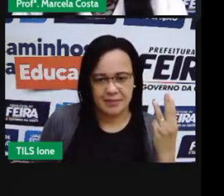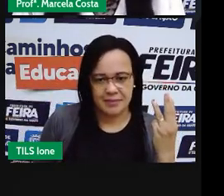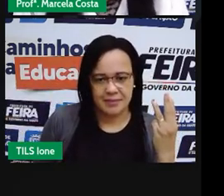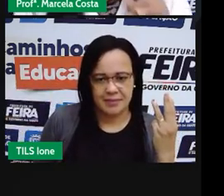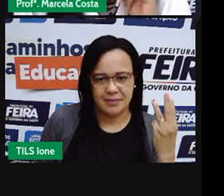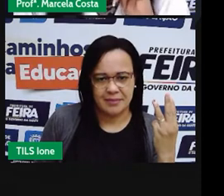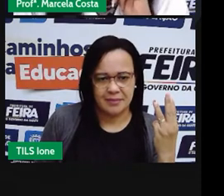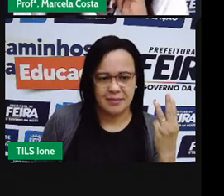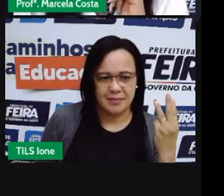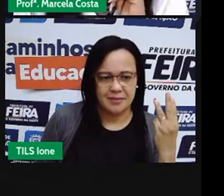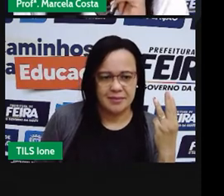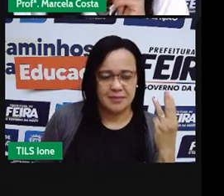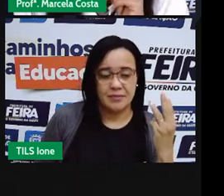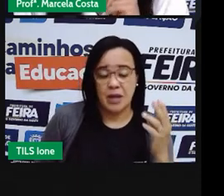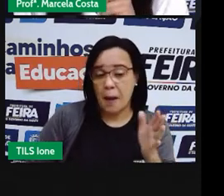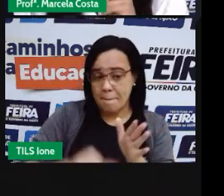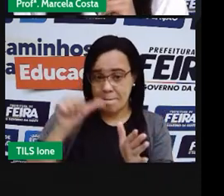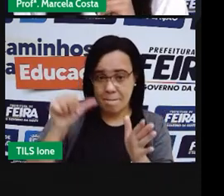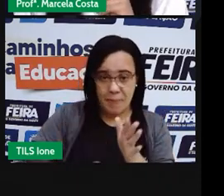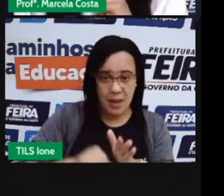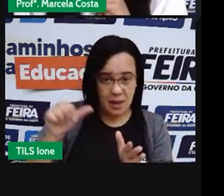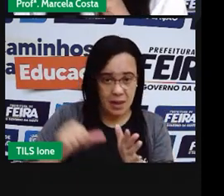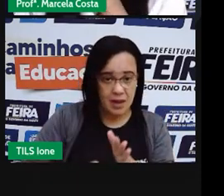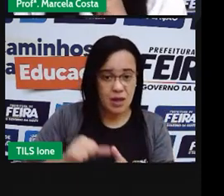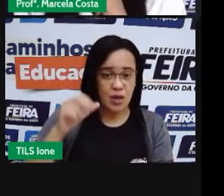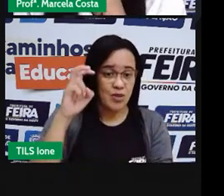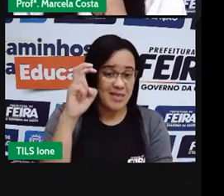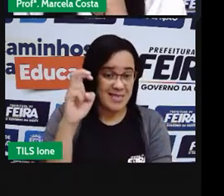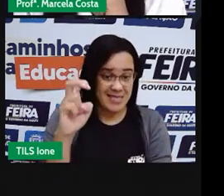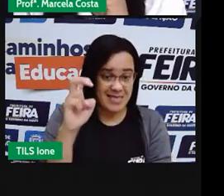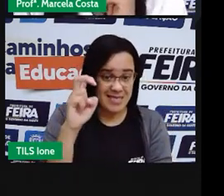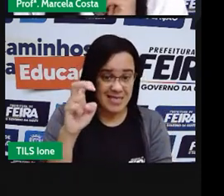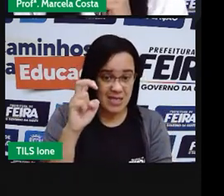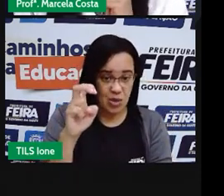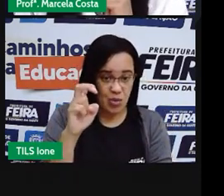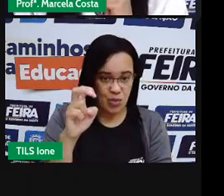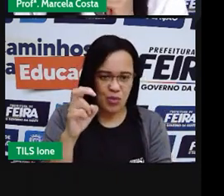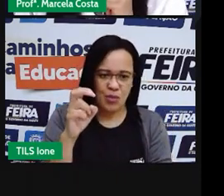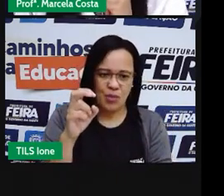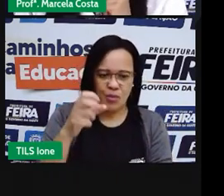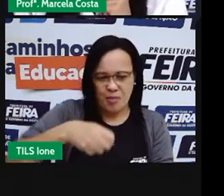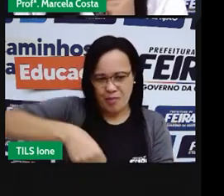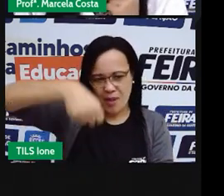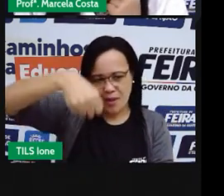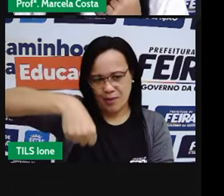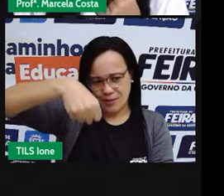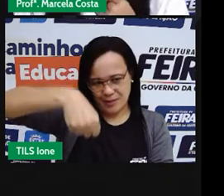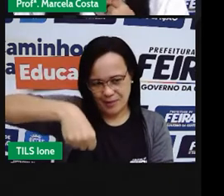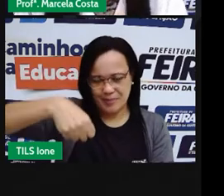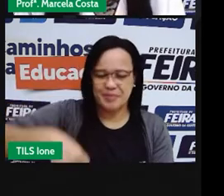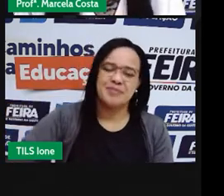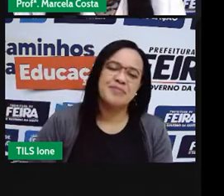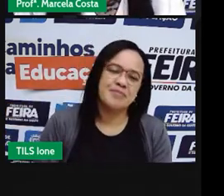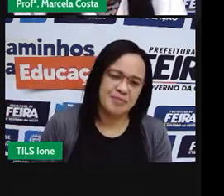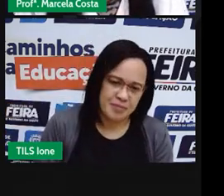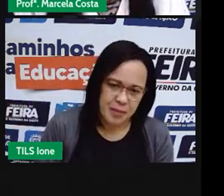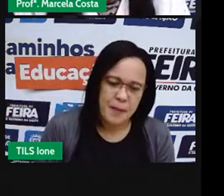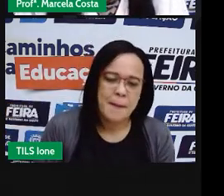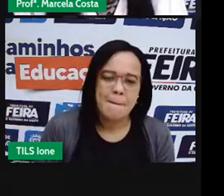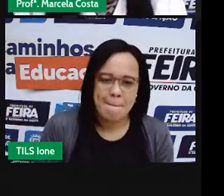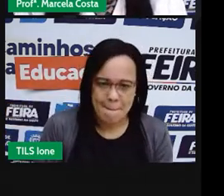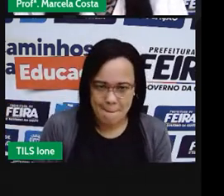Primeiro, ele usava quatro baldes? Vamos contar aqui? Um, dois, três,